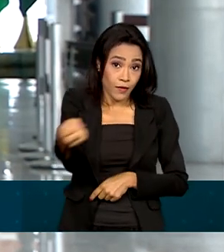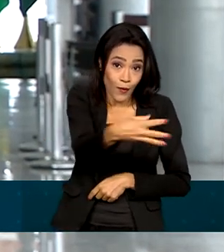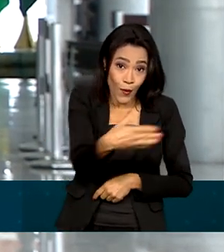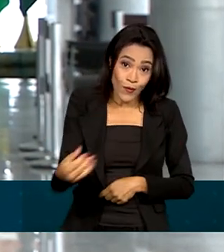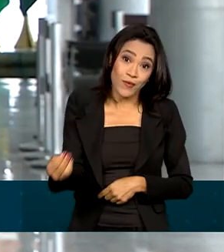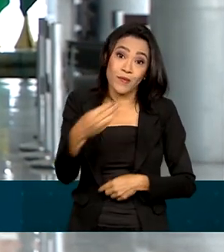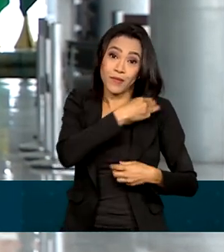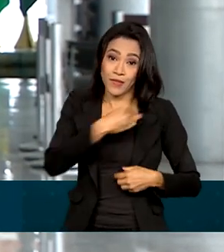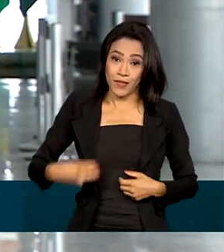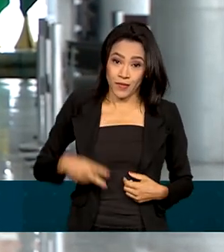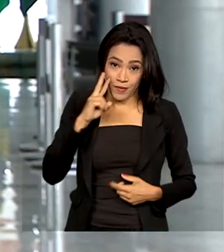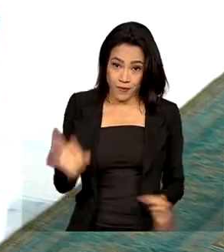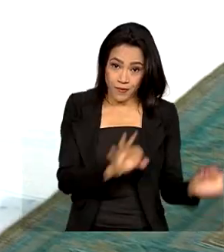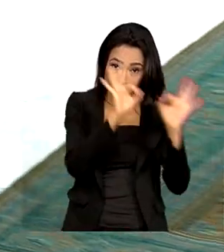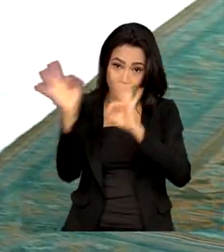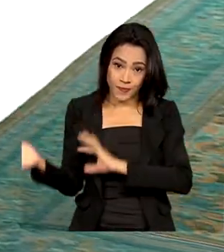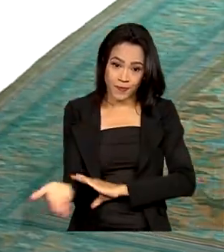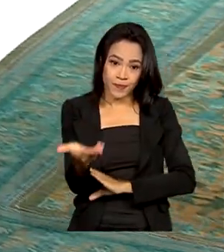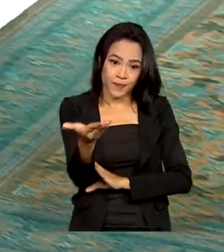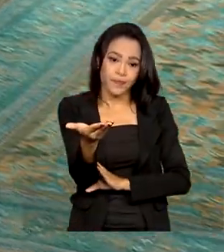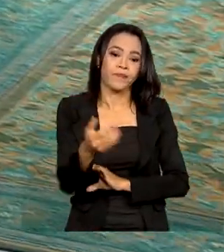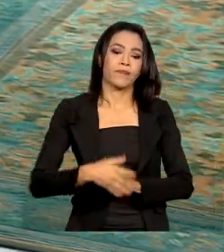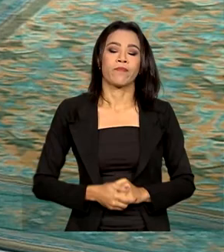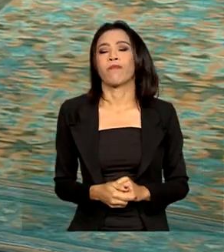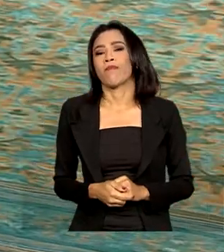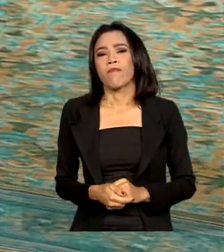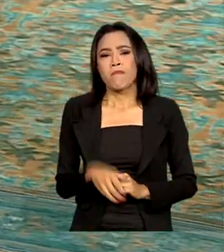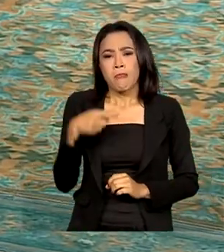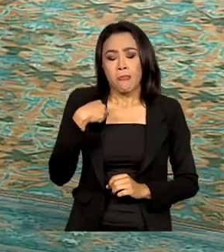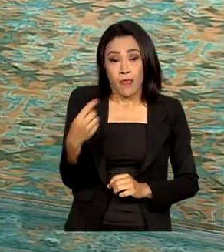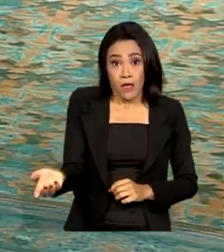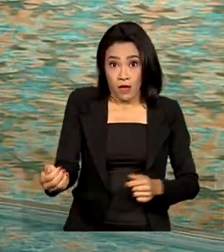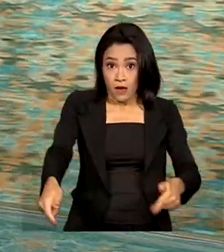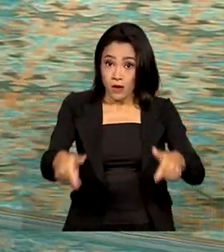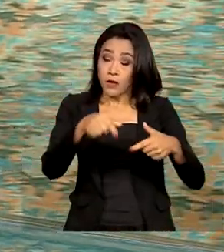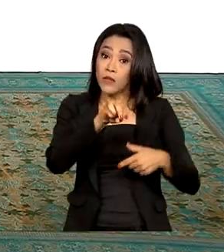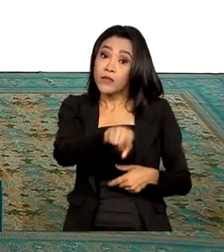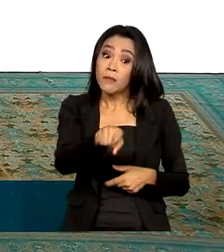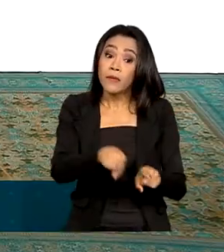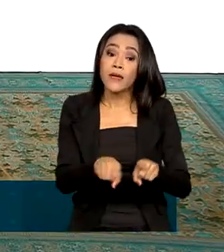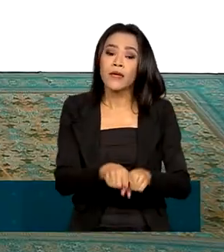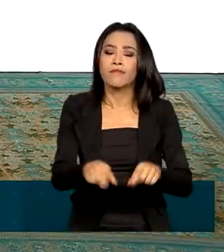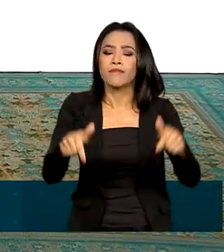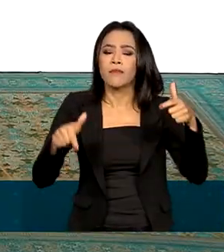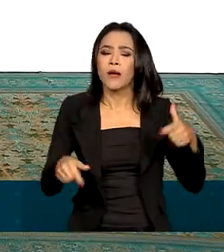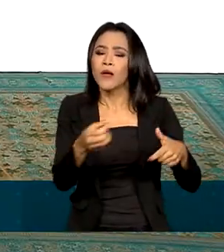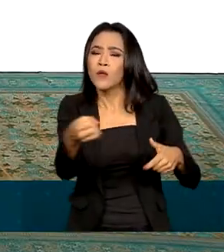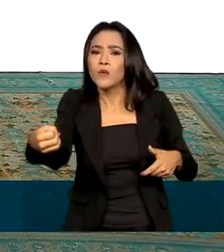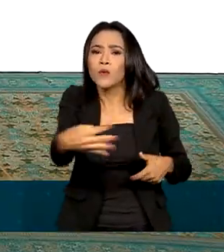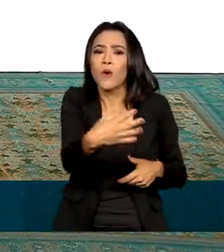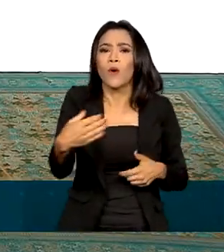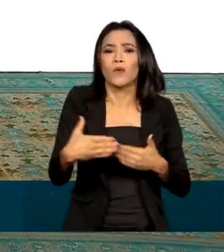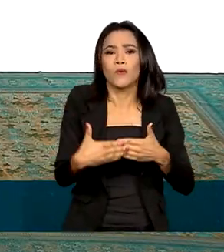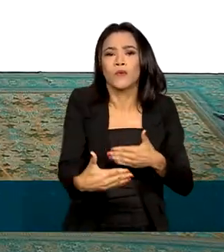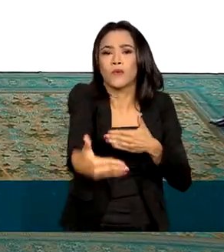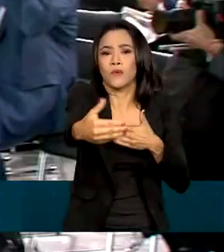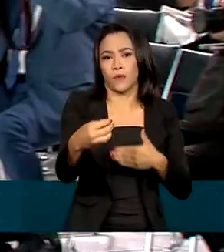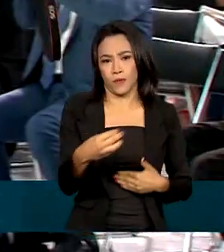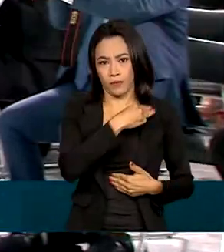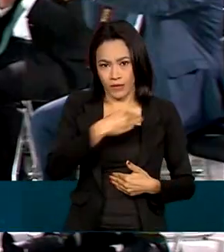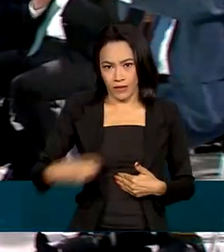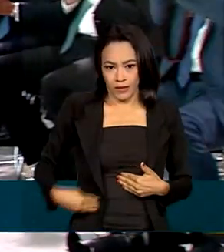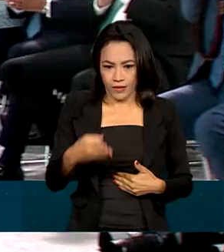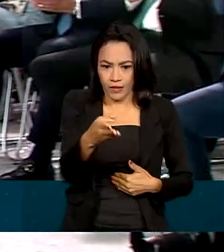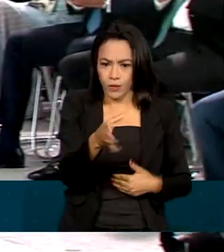ver na reportagem. A nomeação dos novos ministros foi o último ato da cerimônia que marcou o início do novo governo.